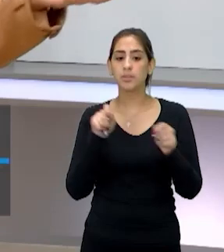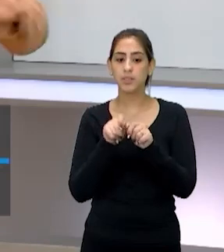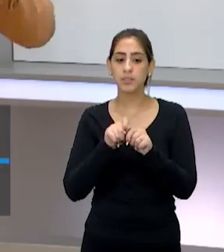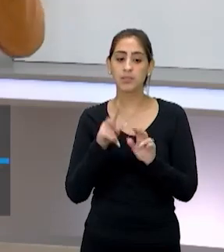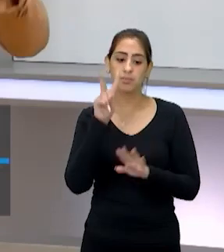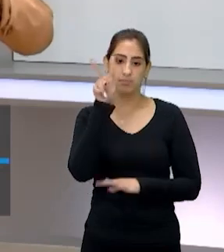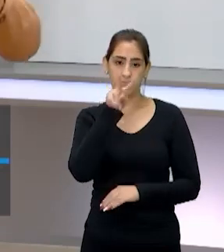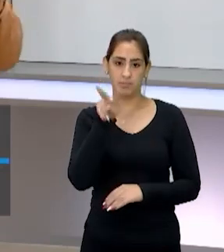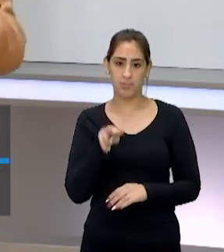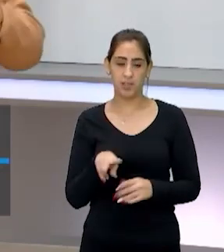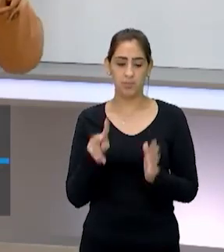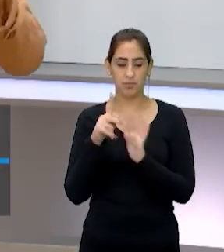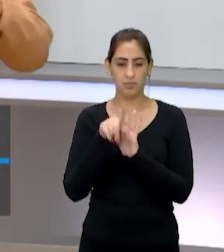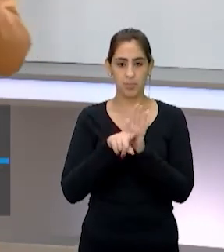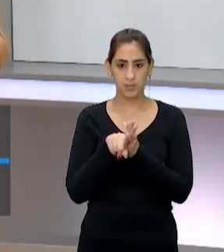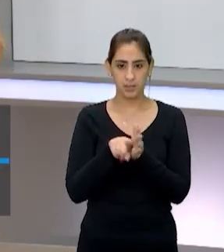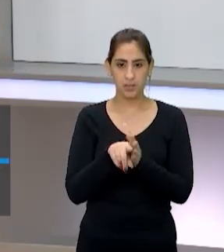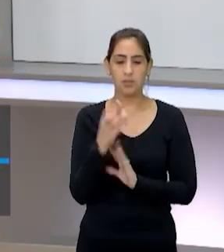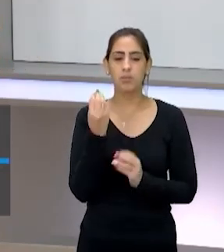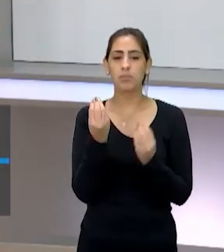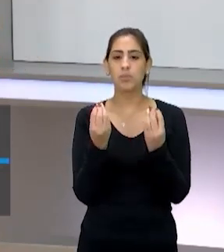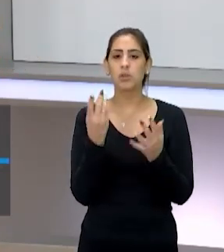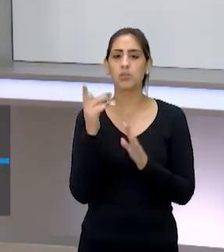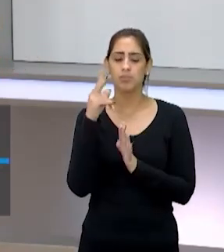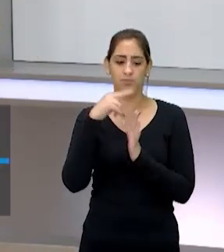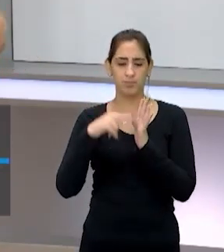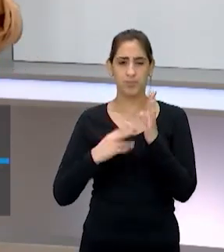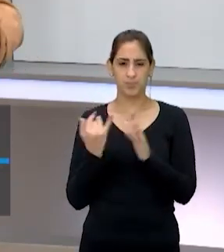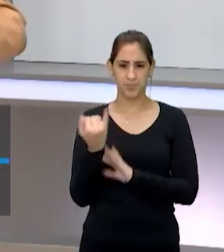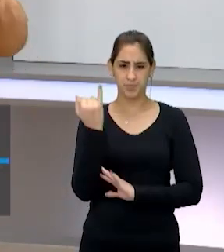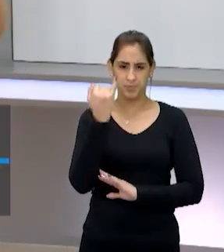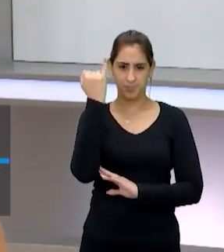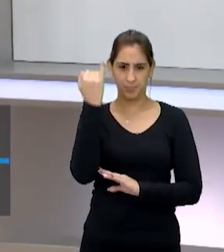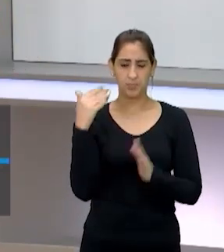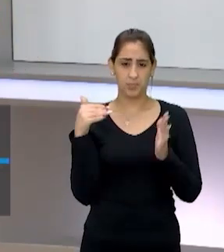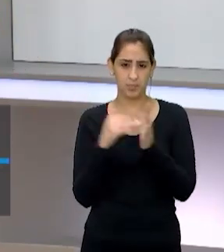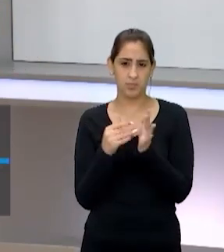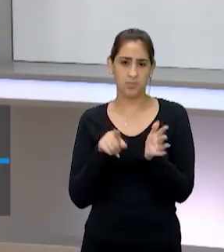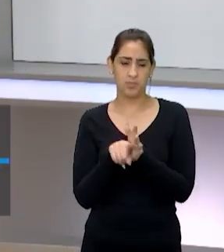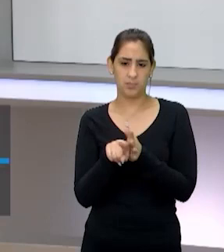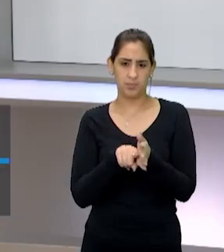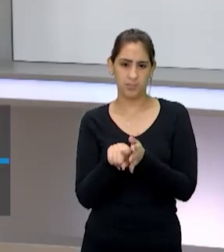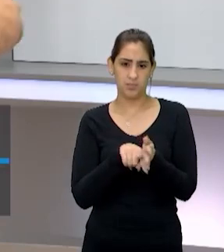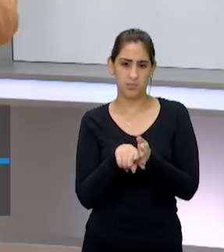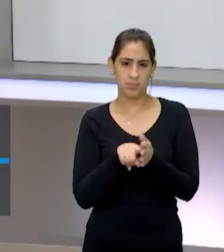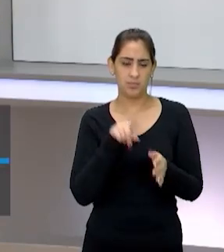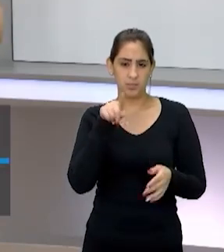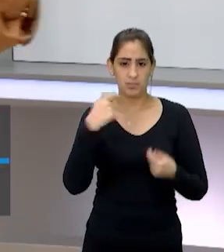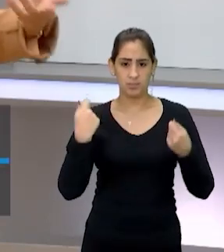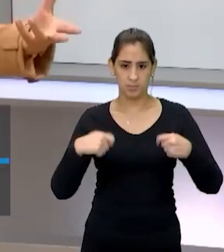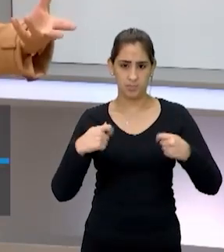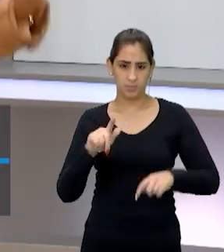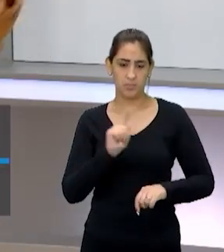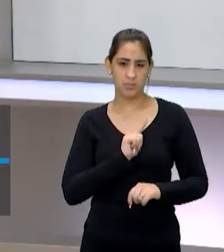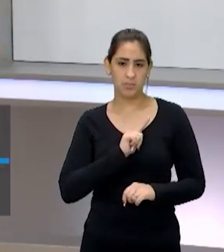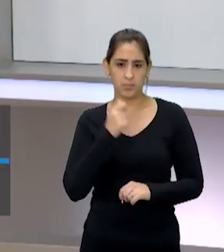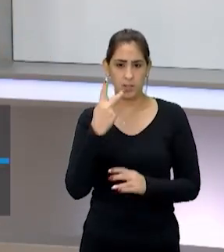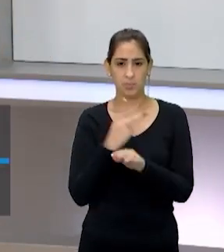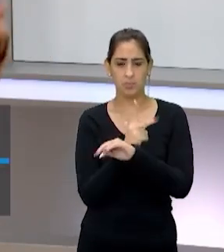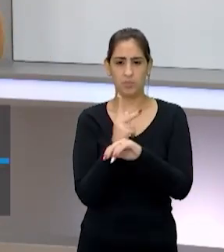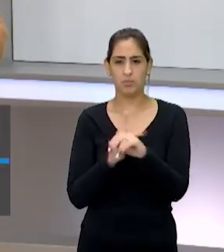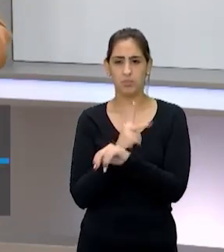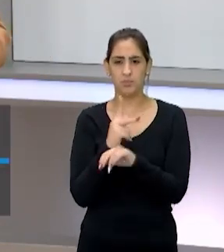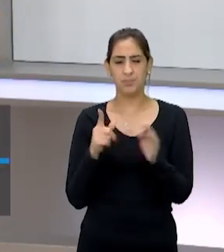Então, quanto a leitura é importante até quando se fala na questão da pesquisa então para eu ter esses dados eu preciso procurar eu